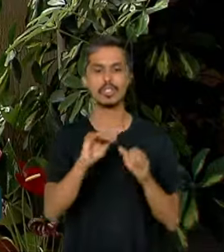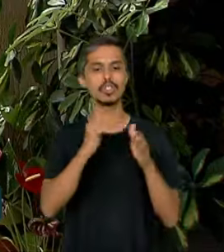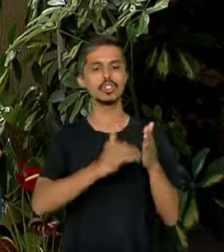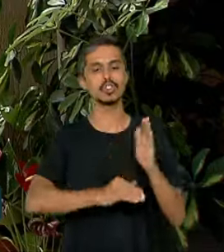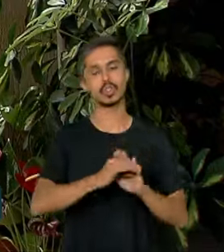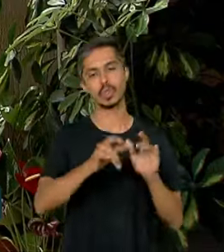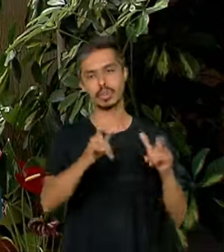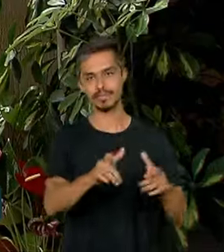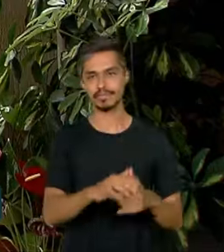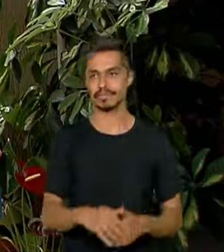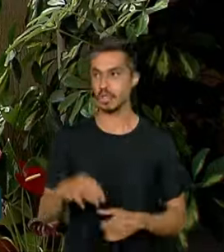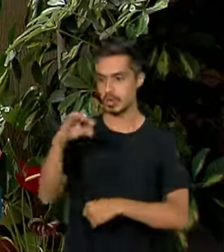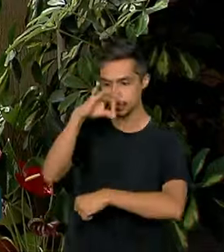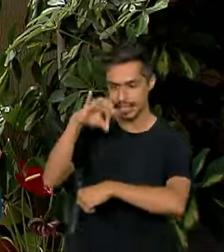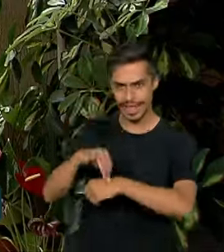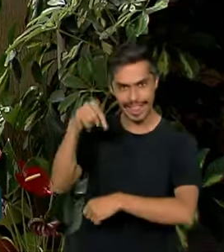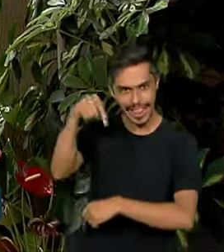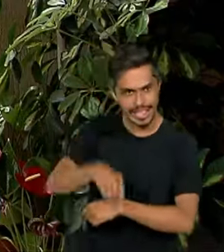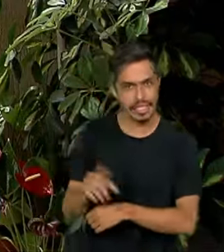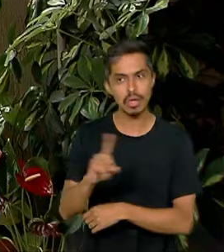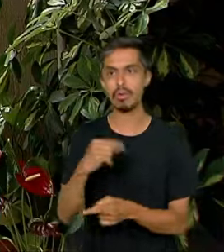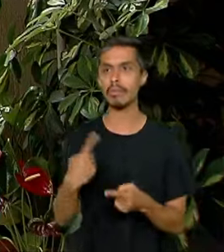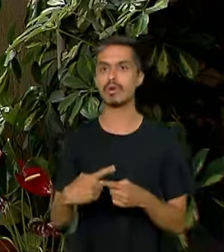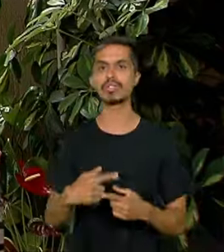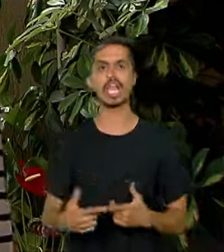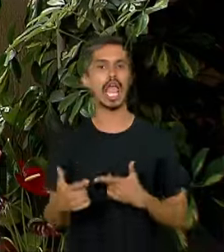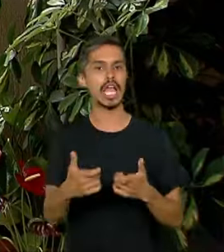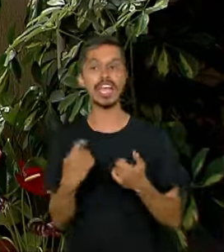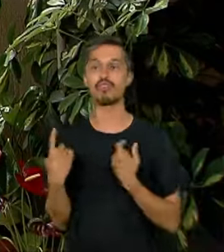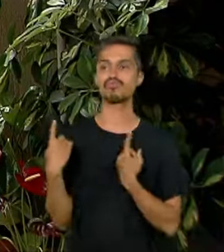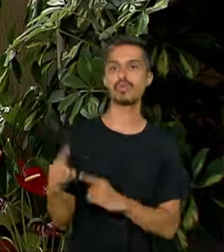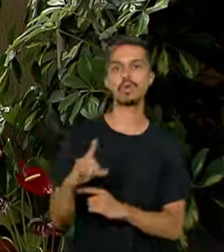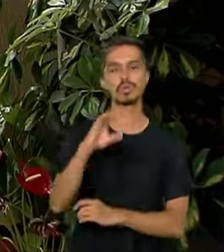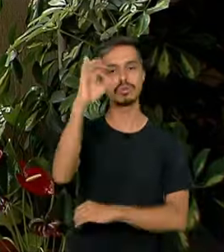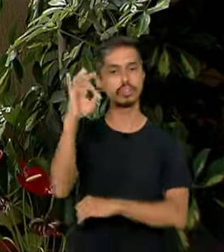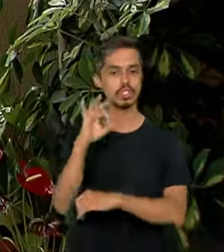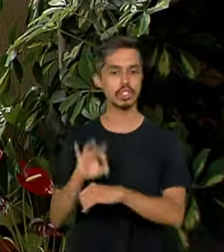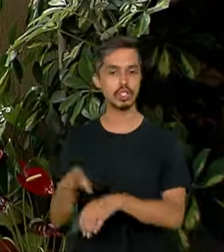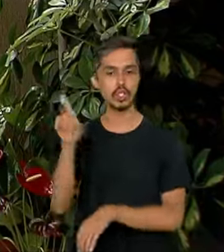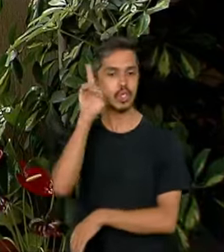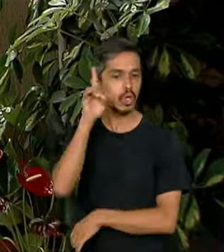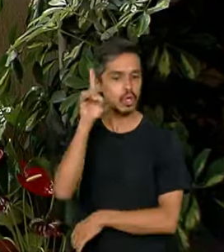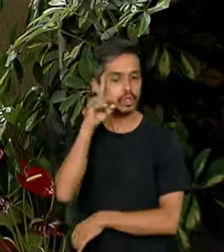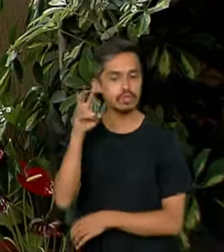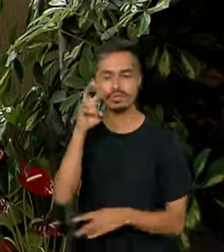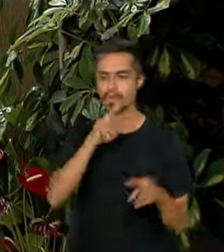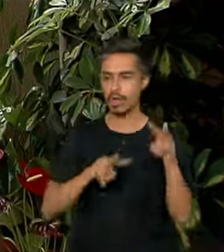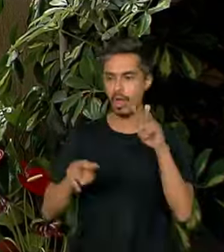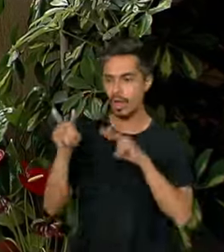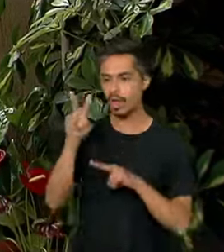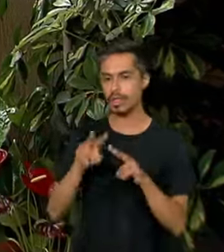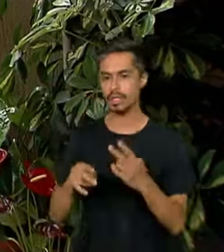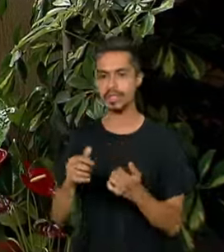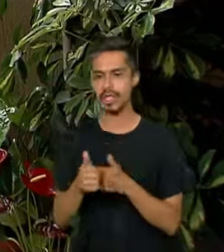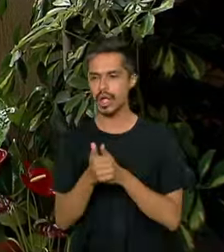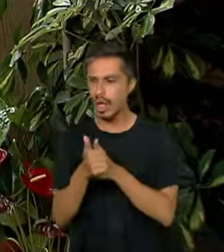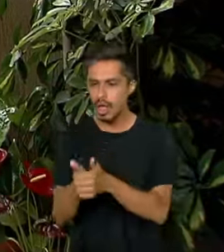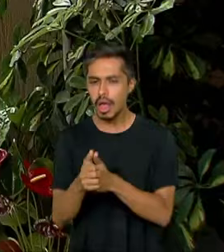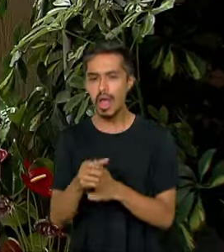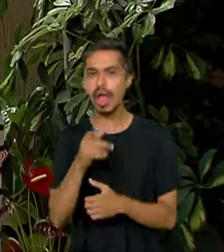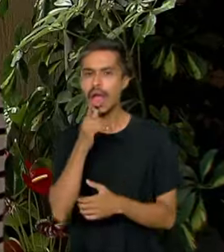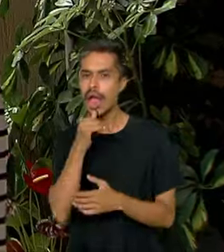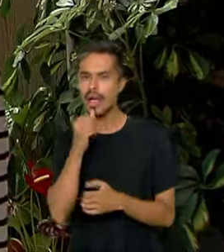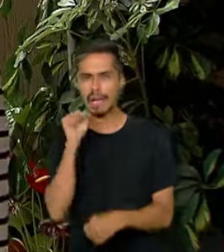O mosquito não tem vez aqui, porque aqui é guerra total contra o mosquito. Diariamente, temos que estar fiscalizando, olhando água